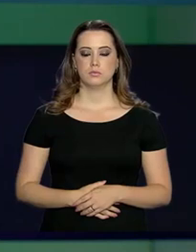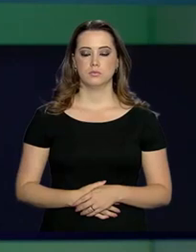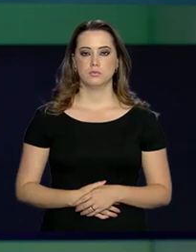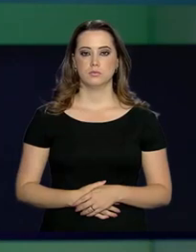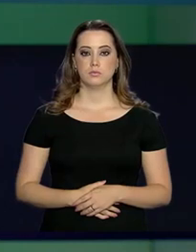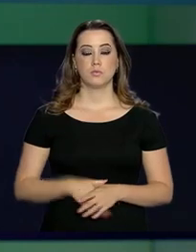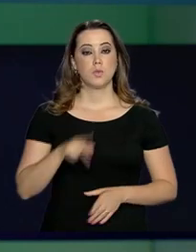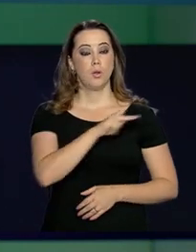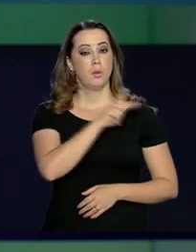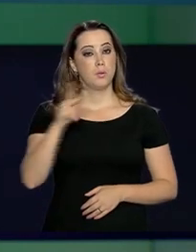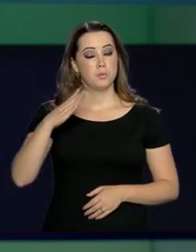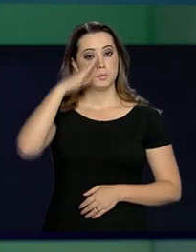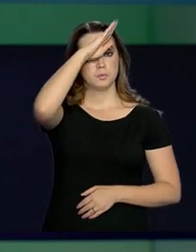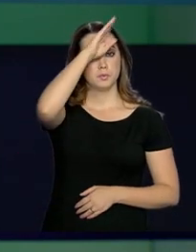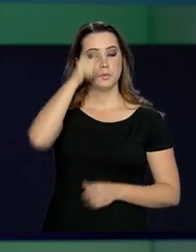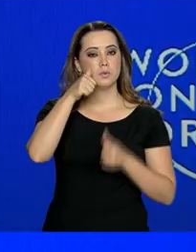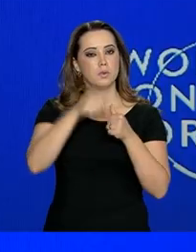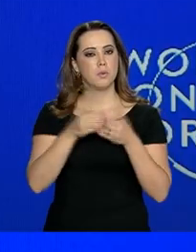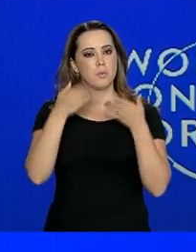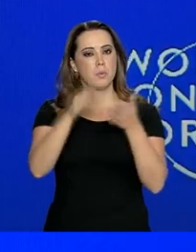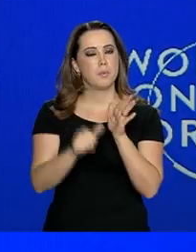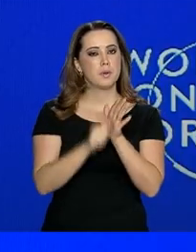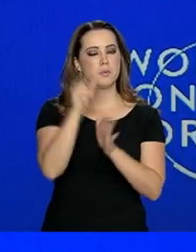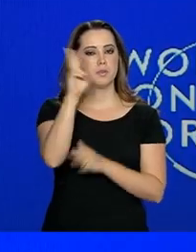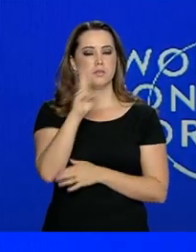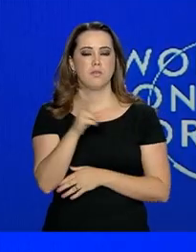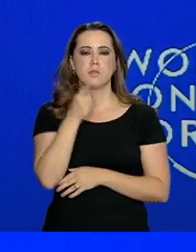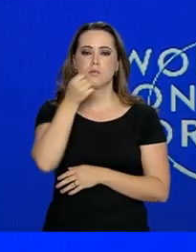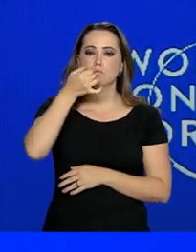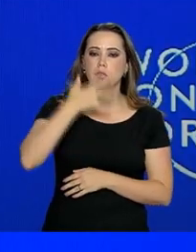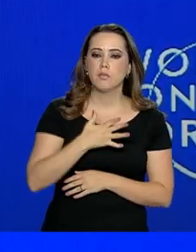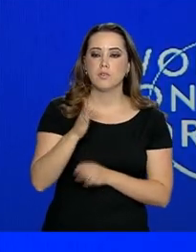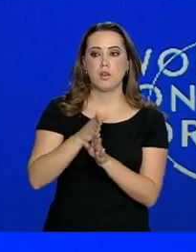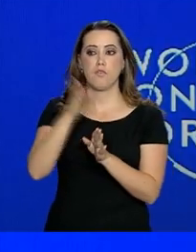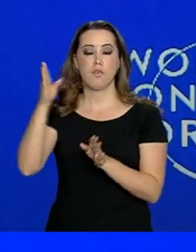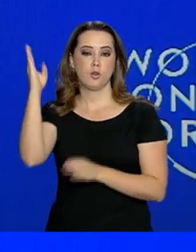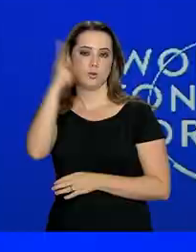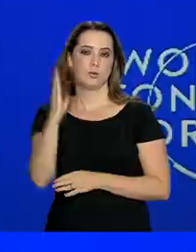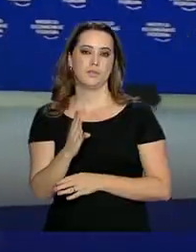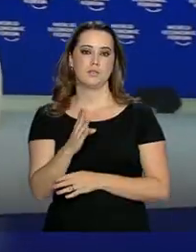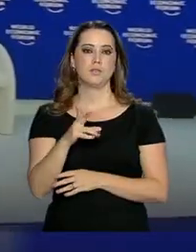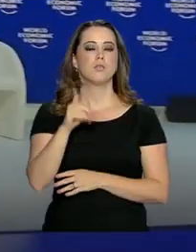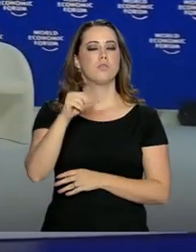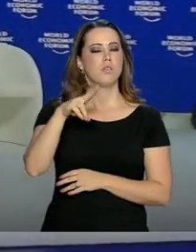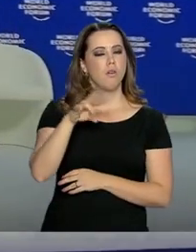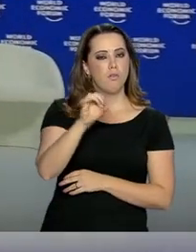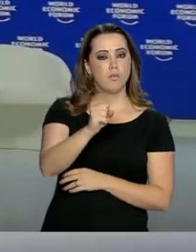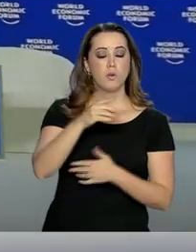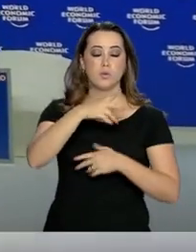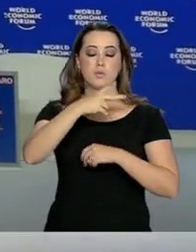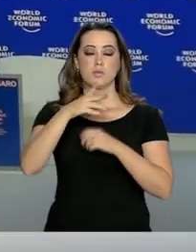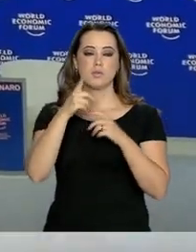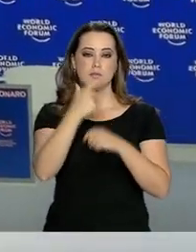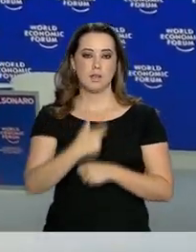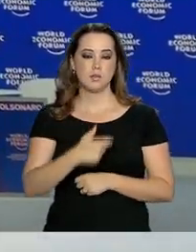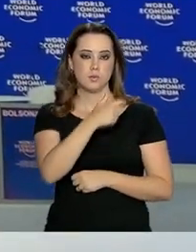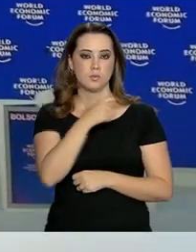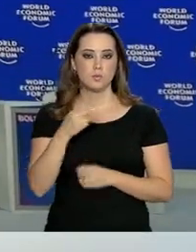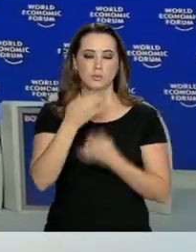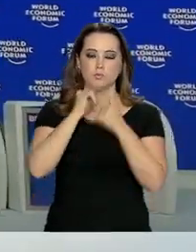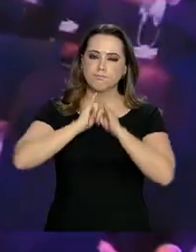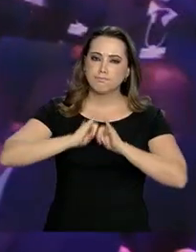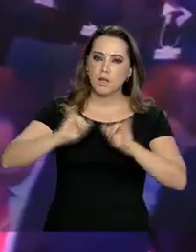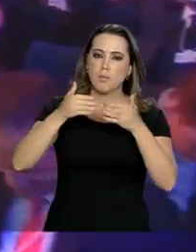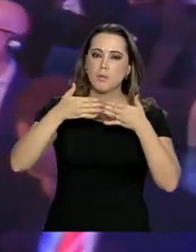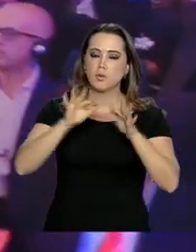Presidente Jair Bolsonaro faz o primeiro discurso em solo internacional. Em Davos, na Suíça, durante o discurso de abertura do Fórum